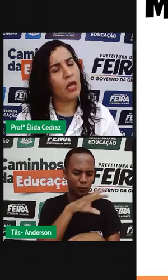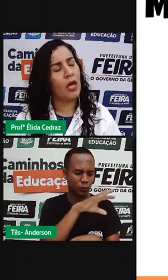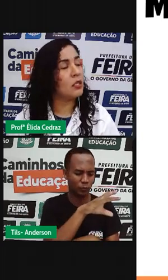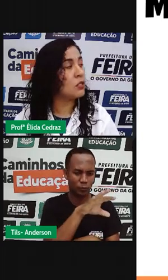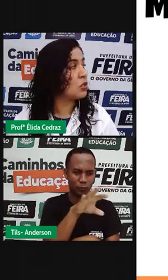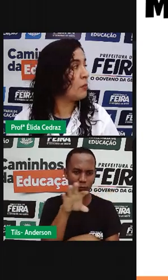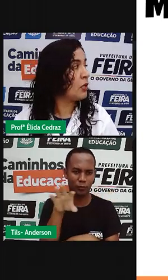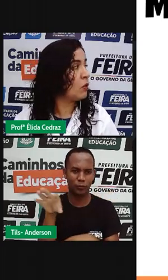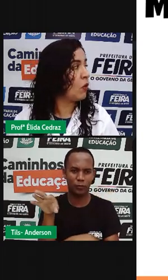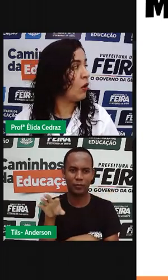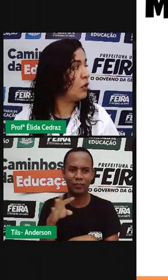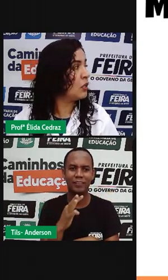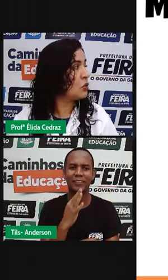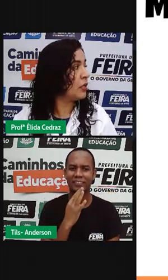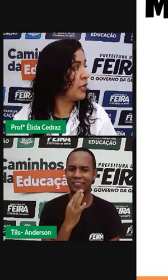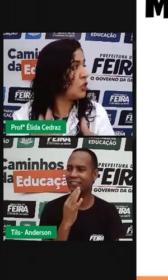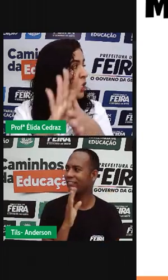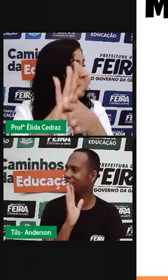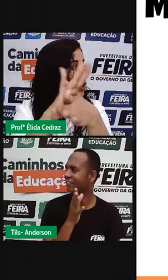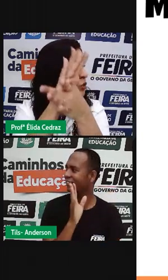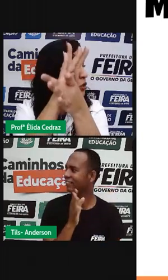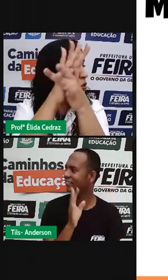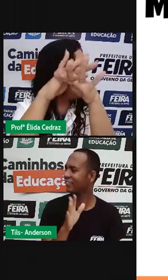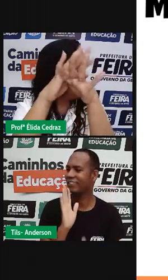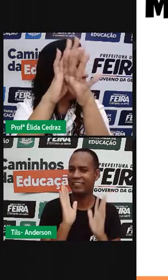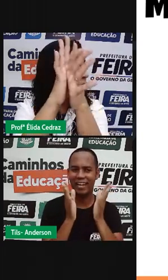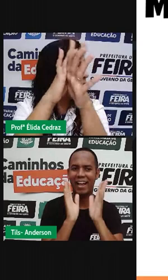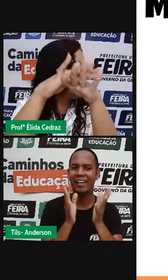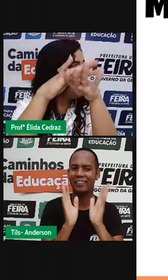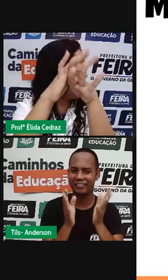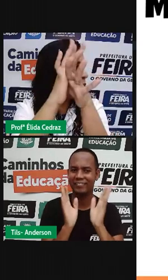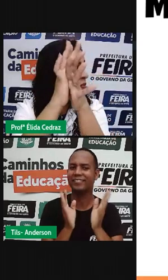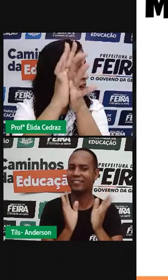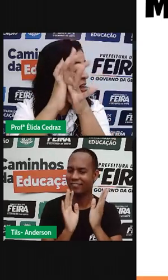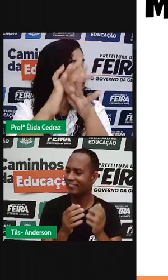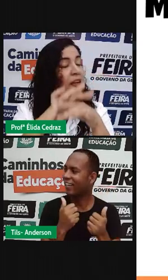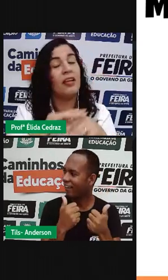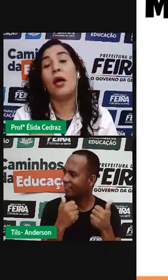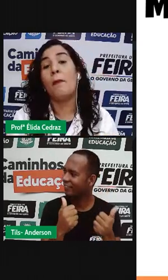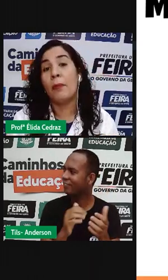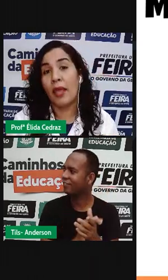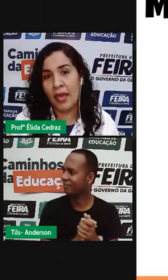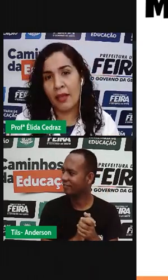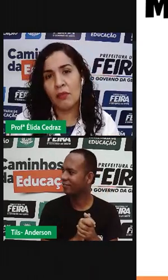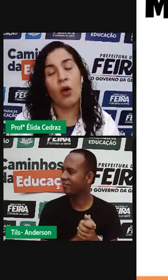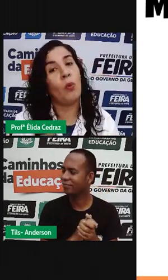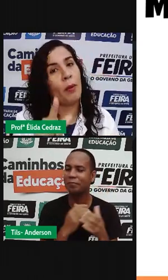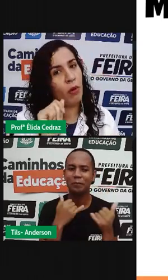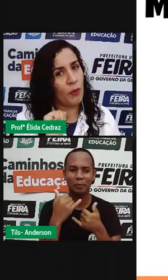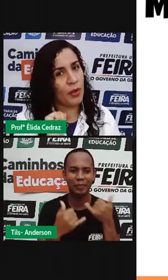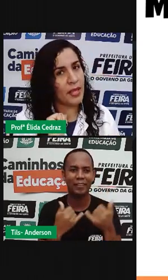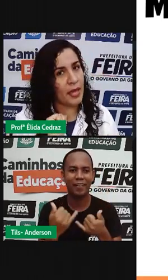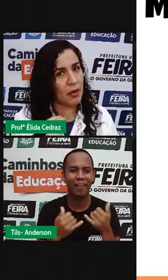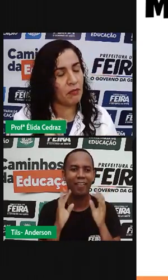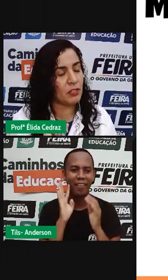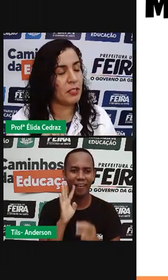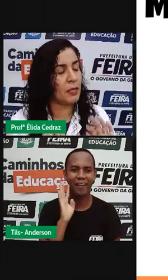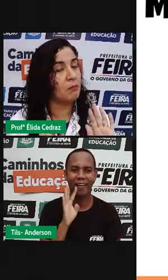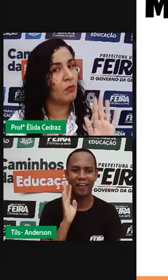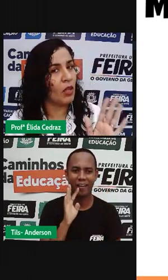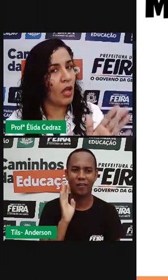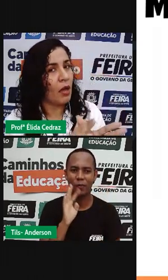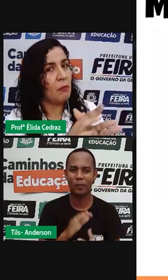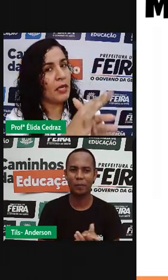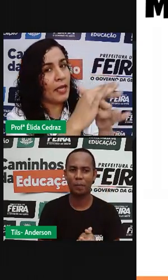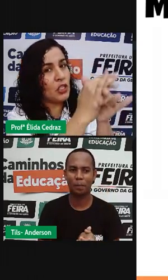Anderson já brincou, Anderson, naquele teatrinho de sombra? Que a gente faz com a velha? É. Uma boa ideia para você.